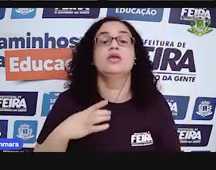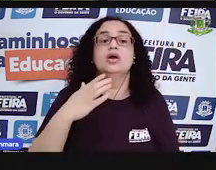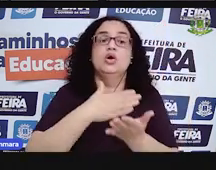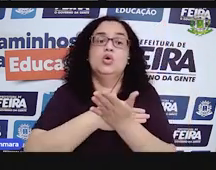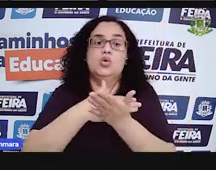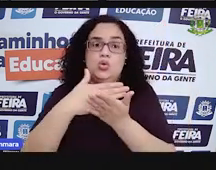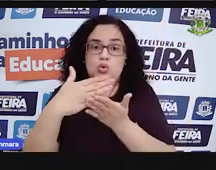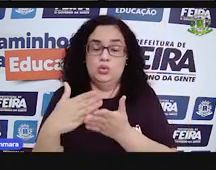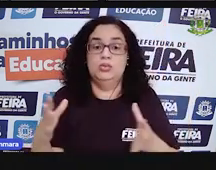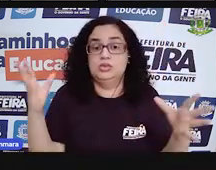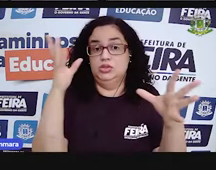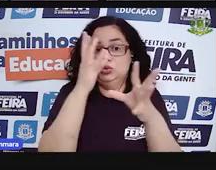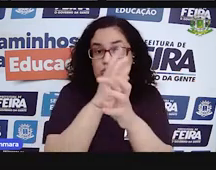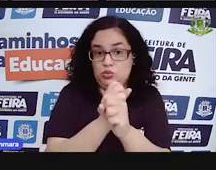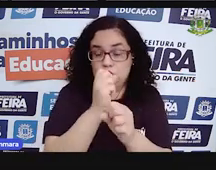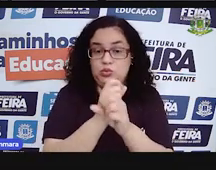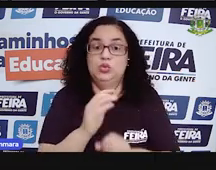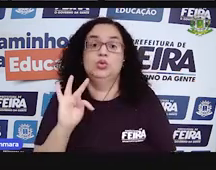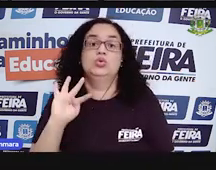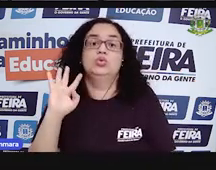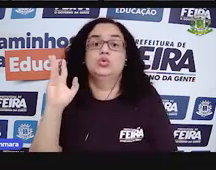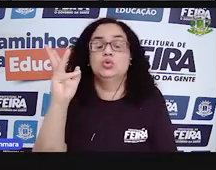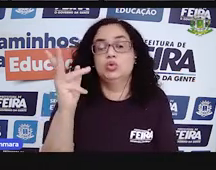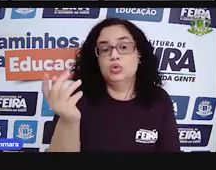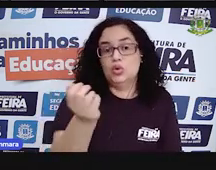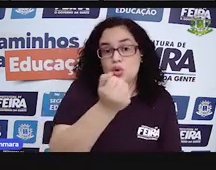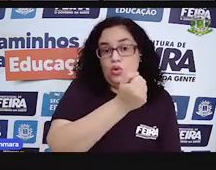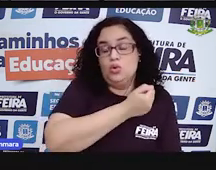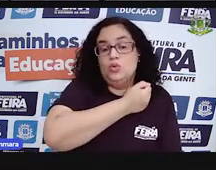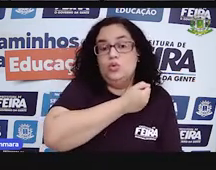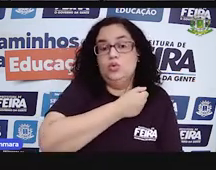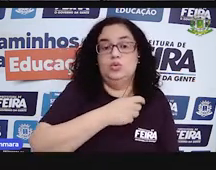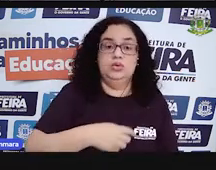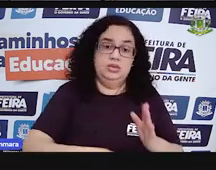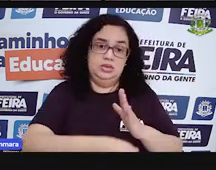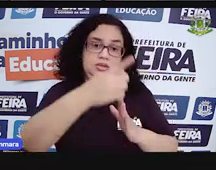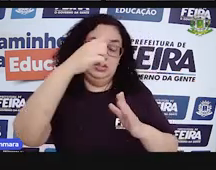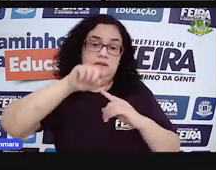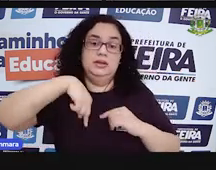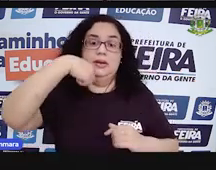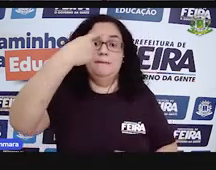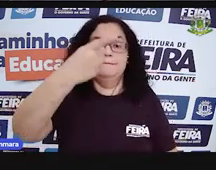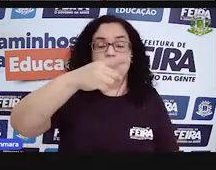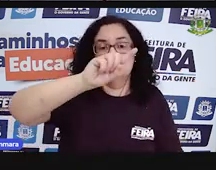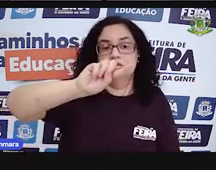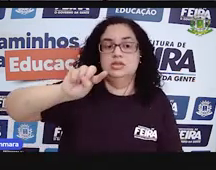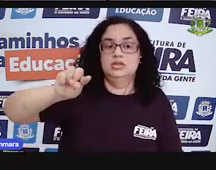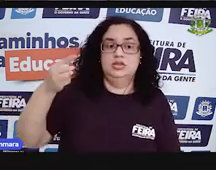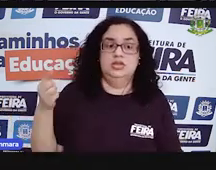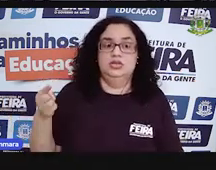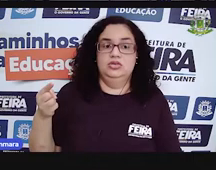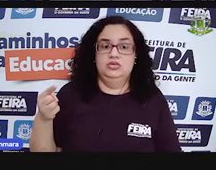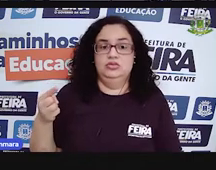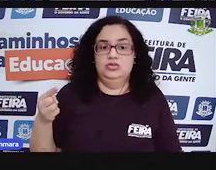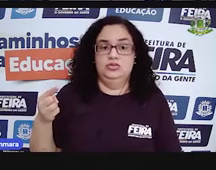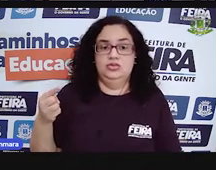fazendo a soma com todos esses números aqui que estão atrás da vírgula. Então aí, ó,